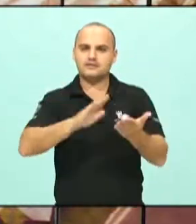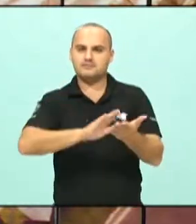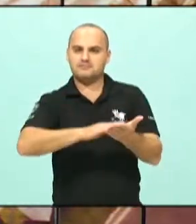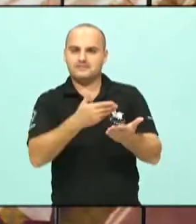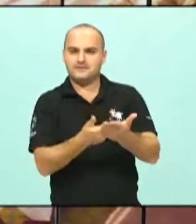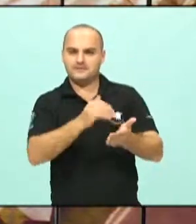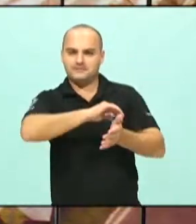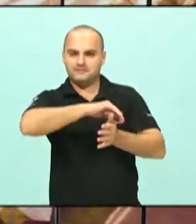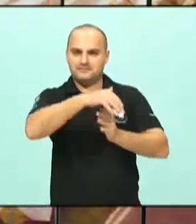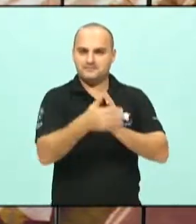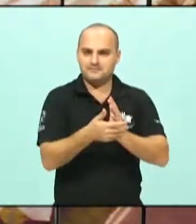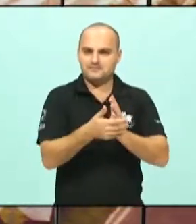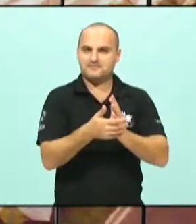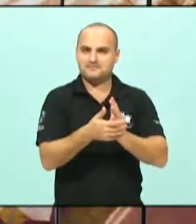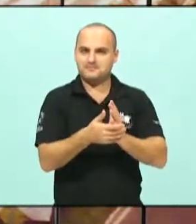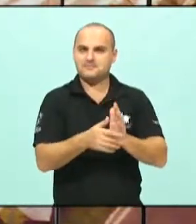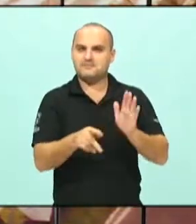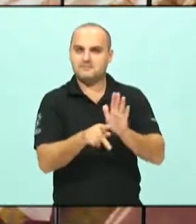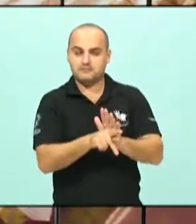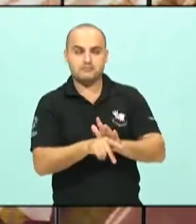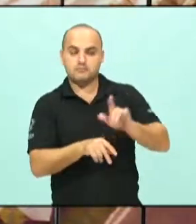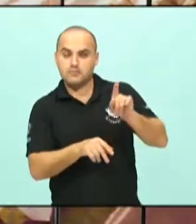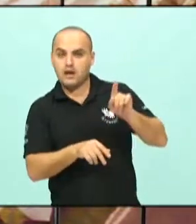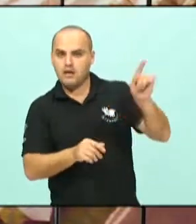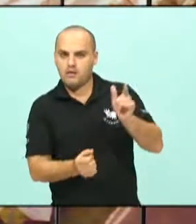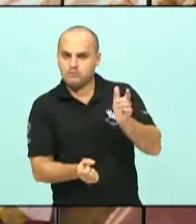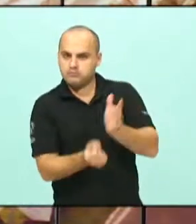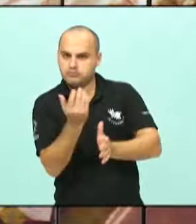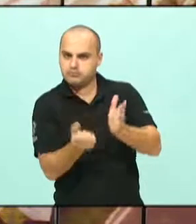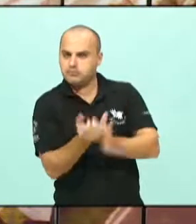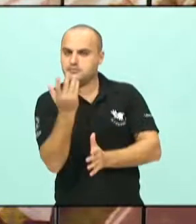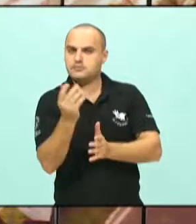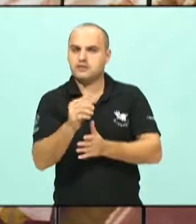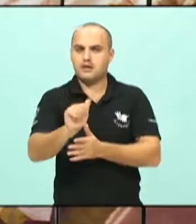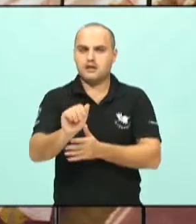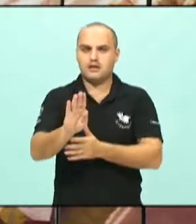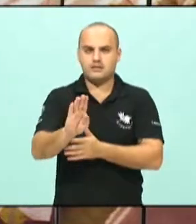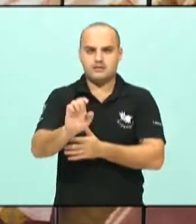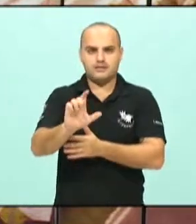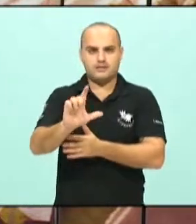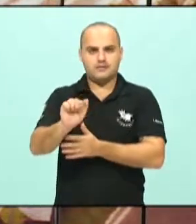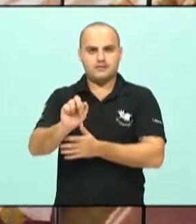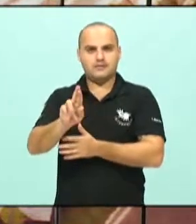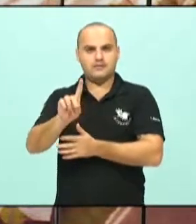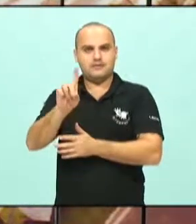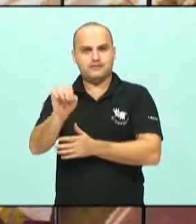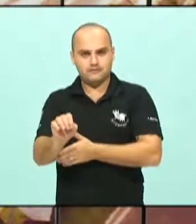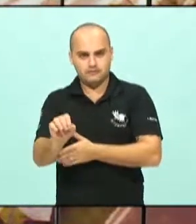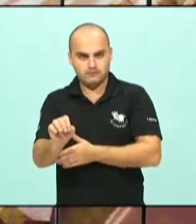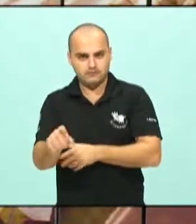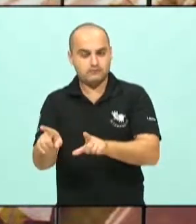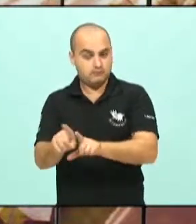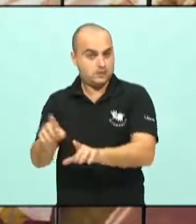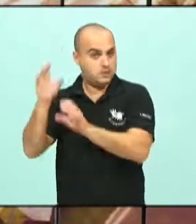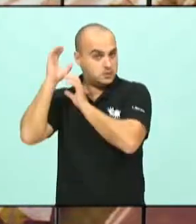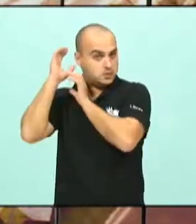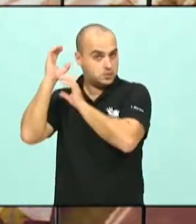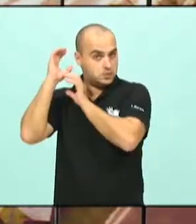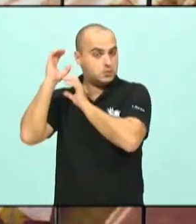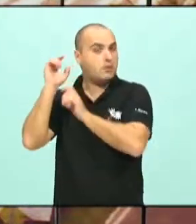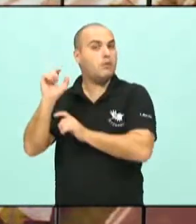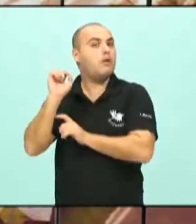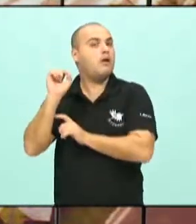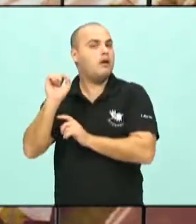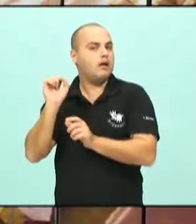Libras. Na suíte de produção, o Abelardo e sonorização, a sonoplastia,